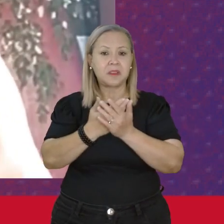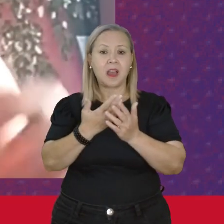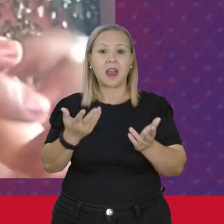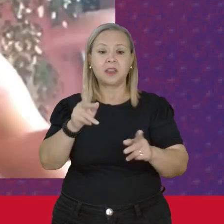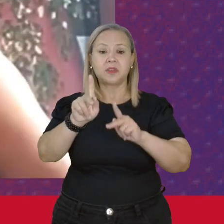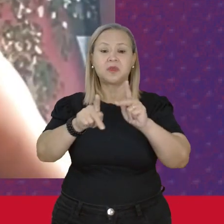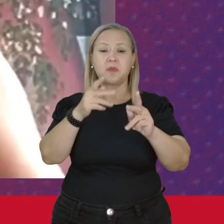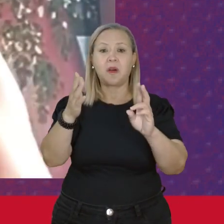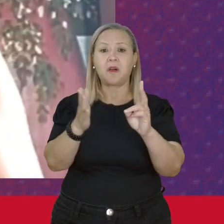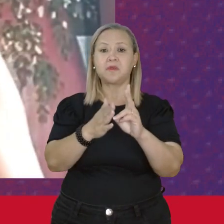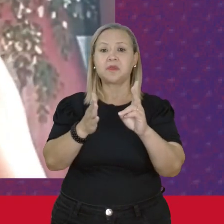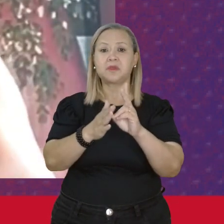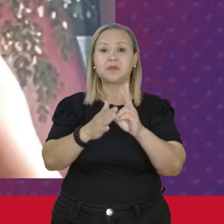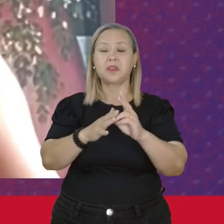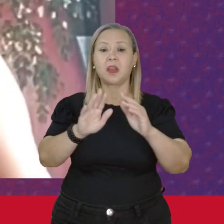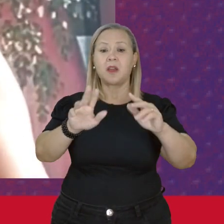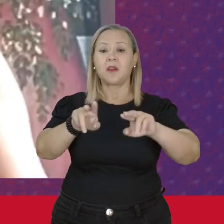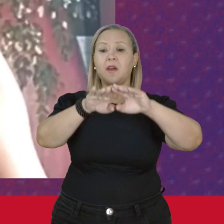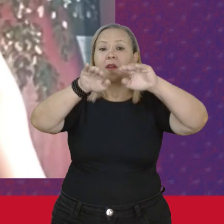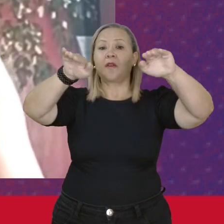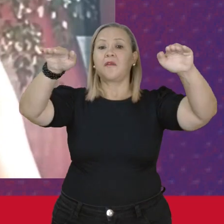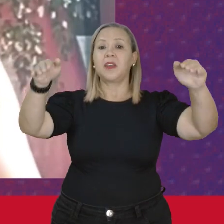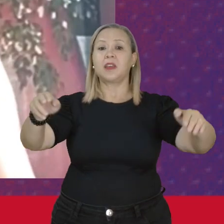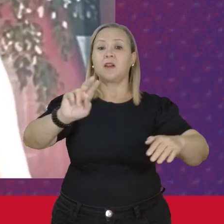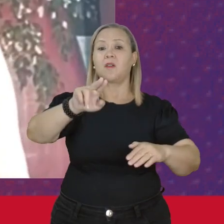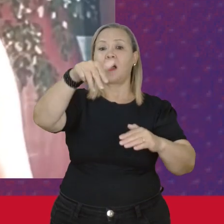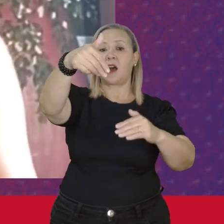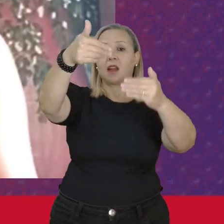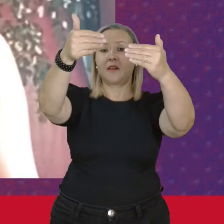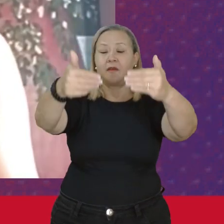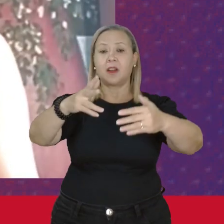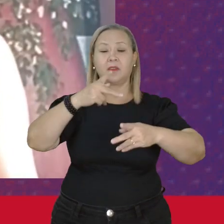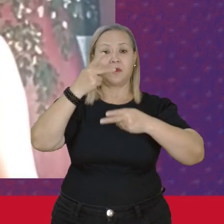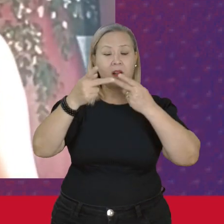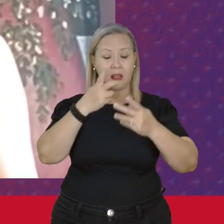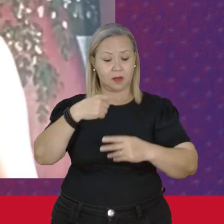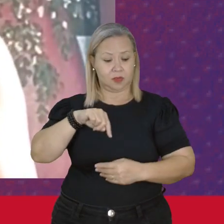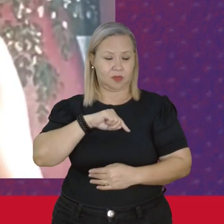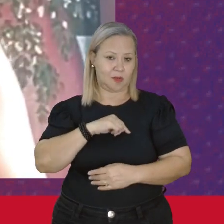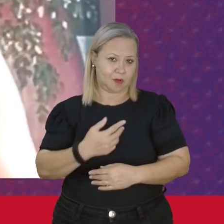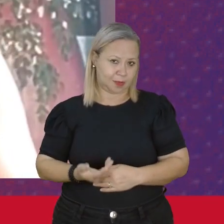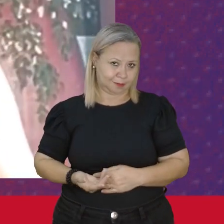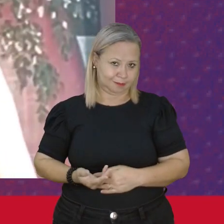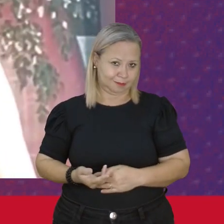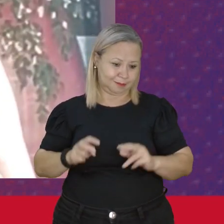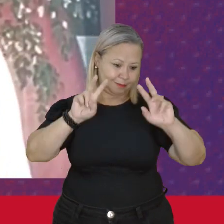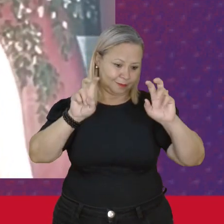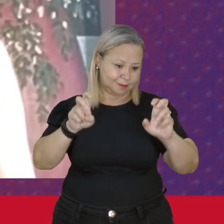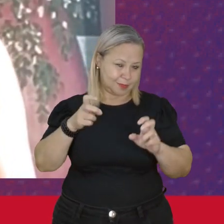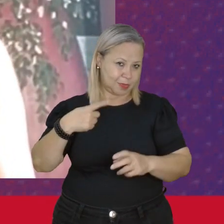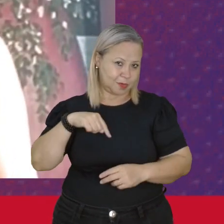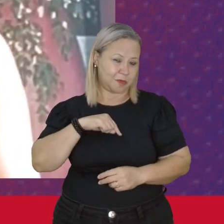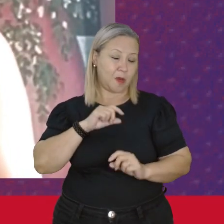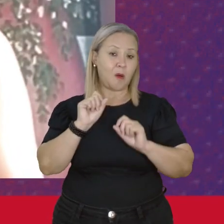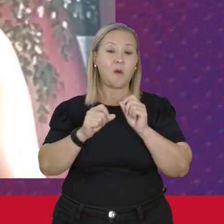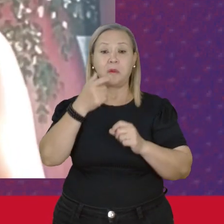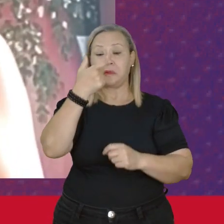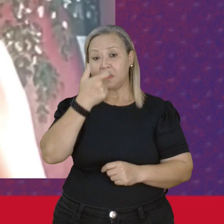No palco Eles estão na mesa Eles estão falando Sobre nós Sobre o que Nós somos